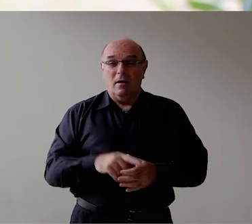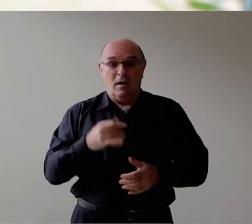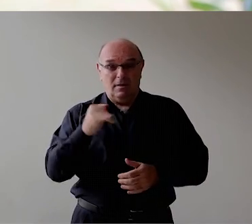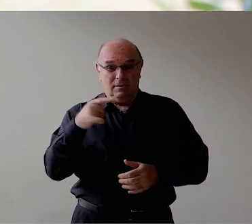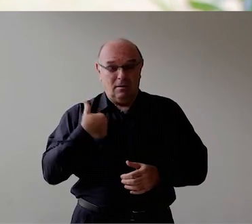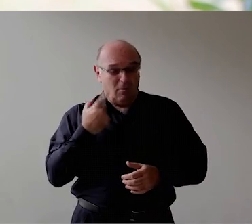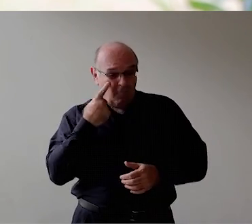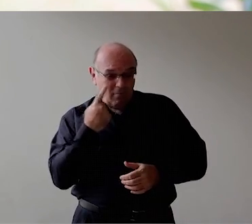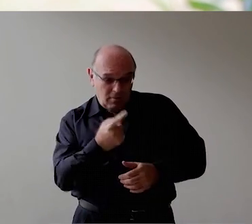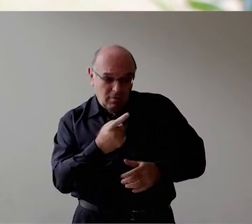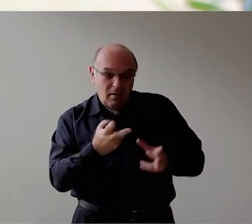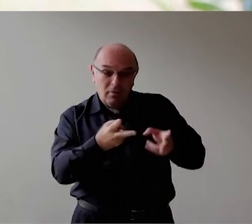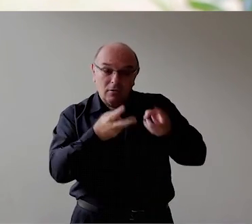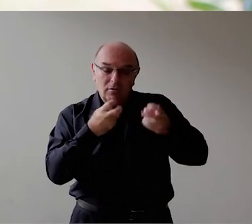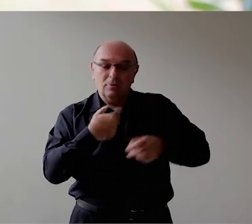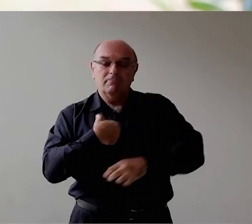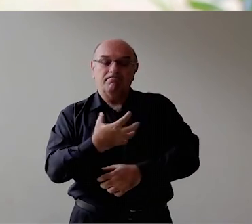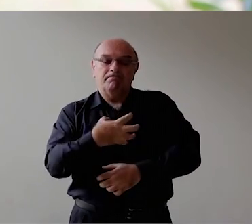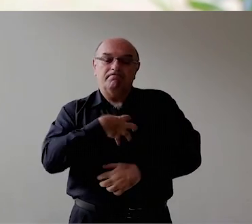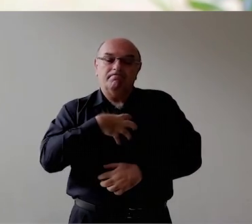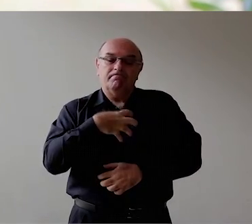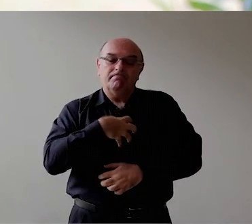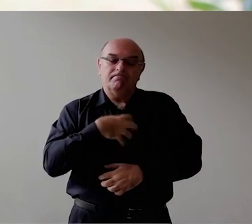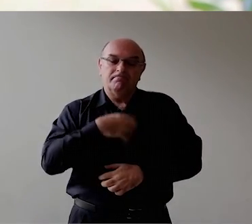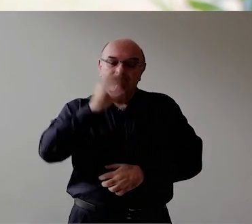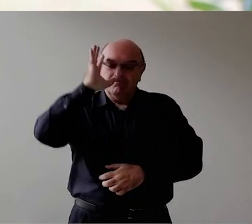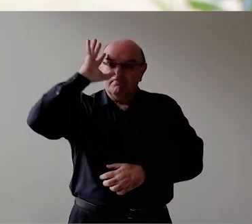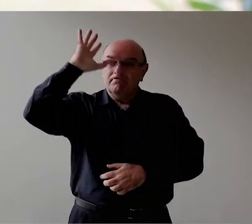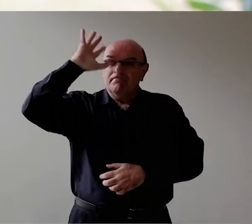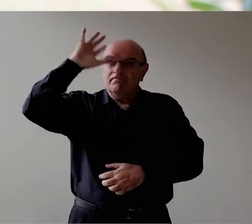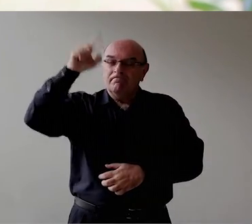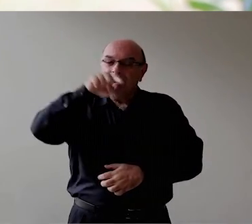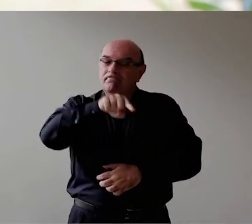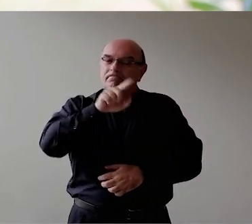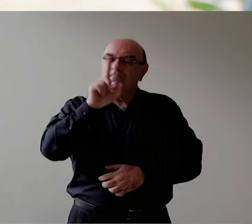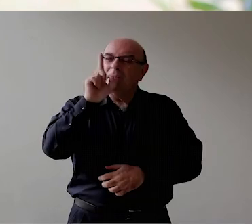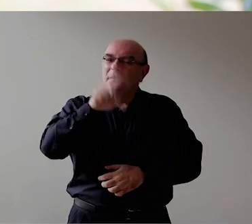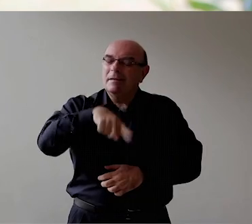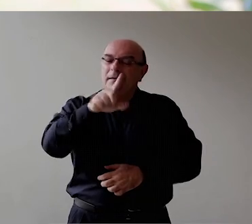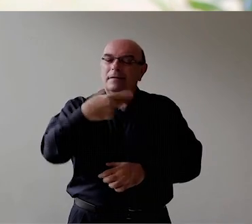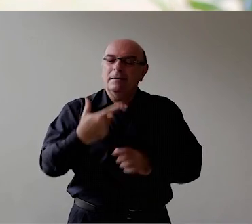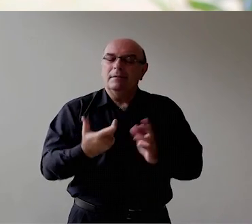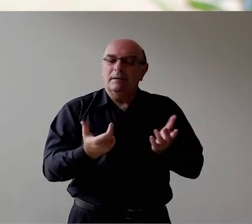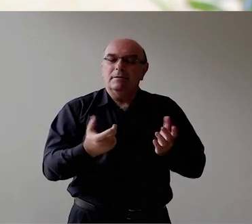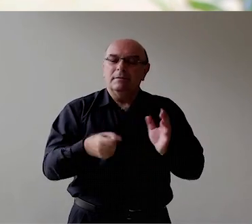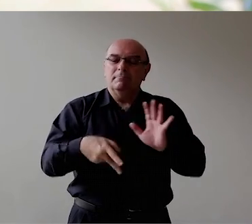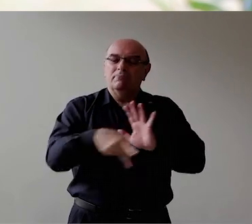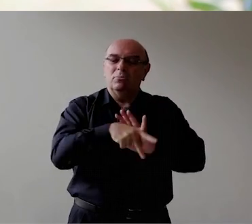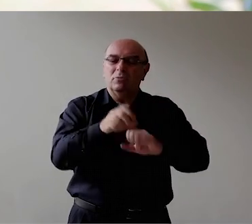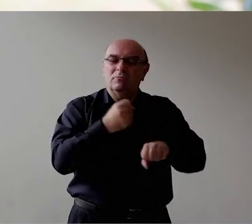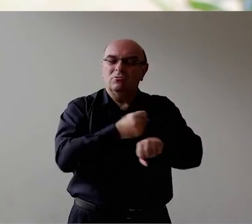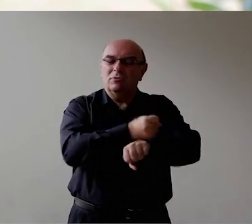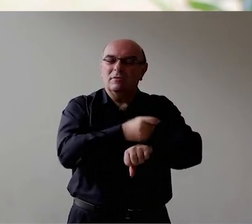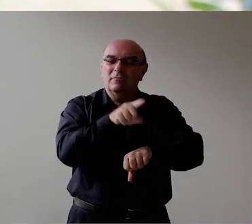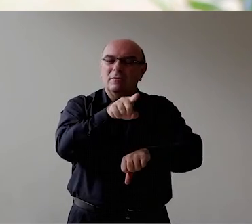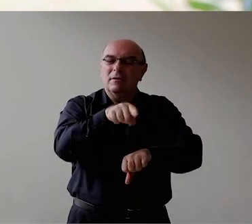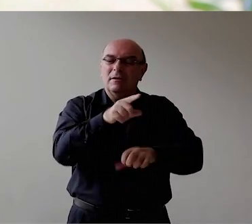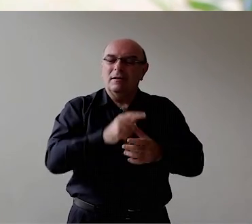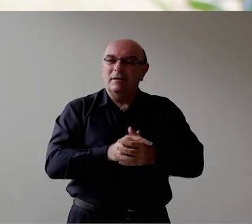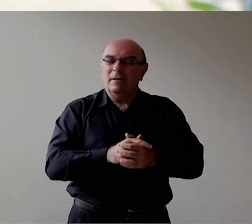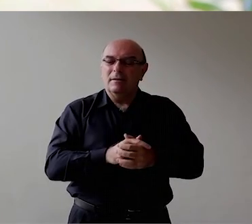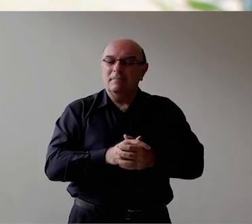construção Nos remete A uma imagem De um espaço Que foi dado Para os